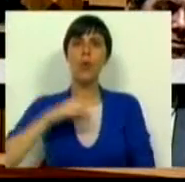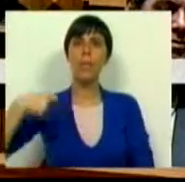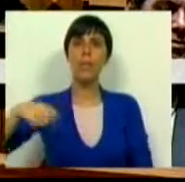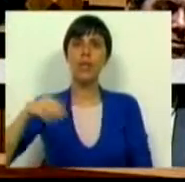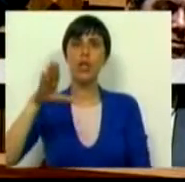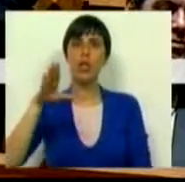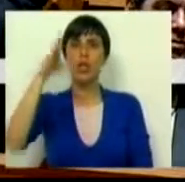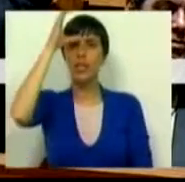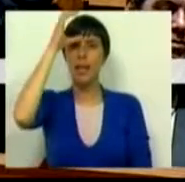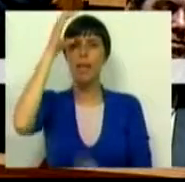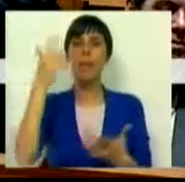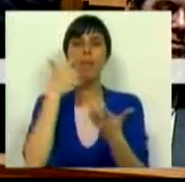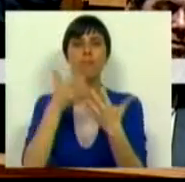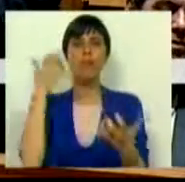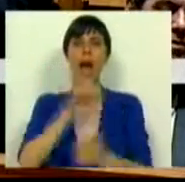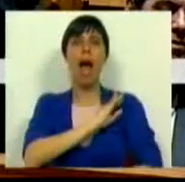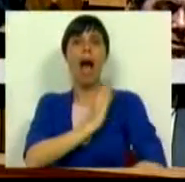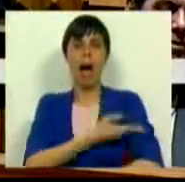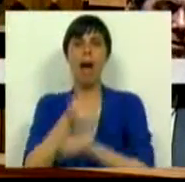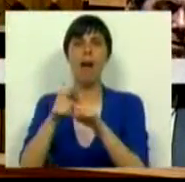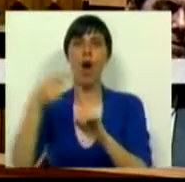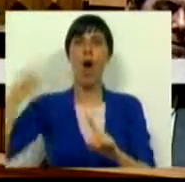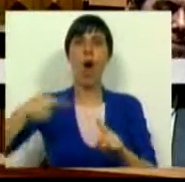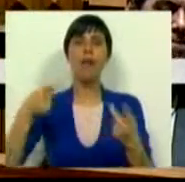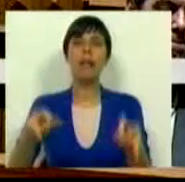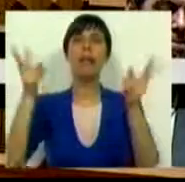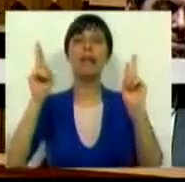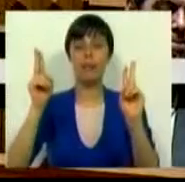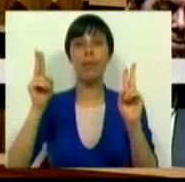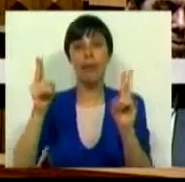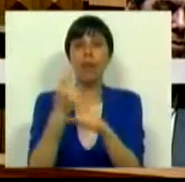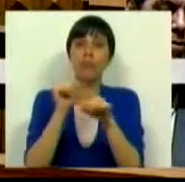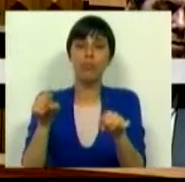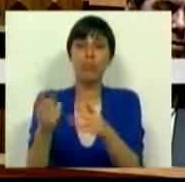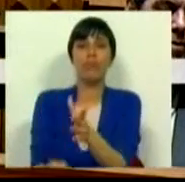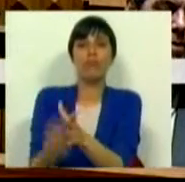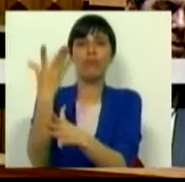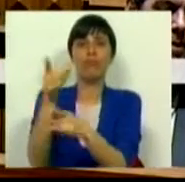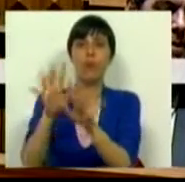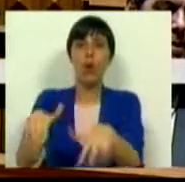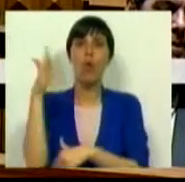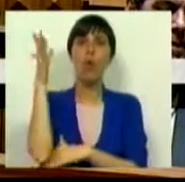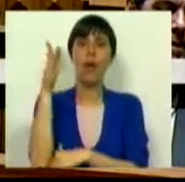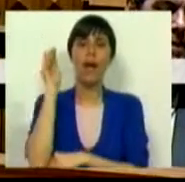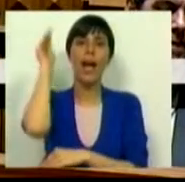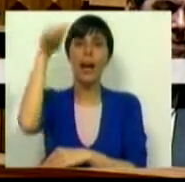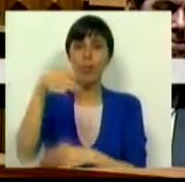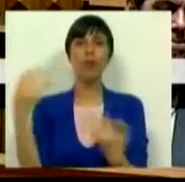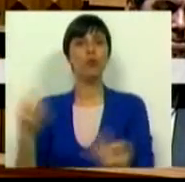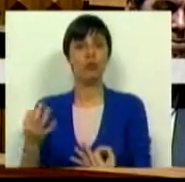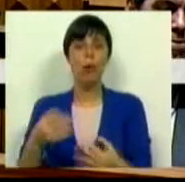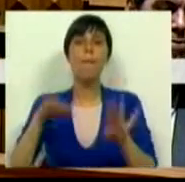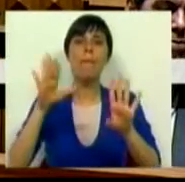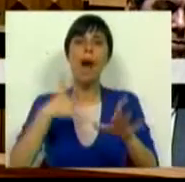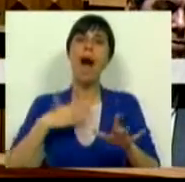Presidente Jorge Sampaio, que distinguiu a Aveiro com a Ordem da Liberdade, precisamente fundada nos Congressos Republicanos.